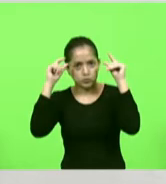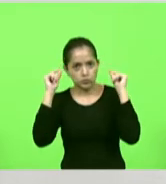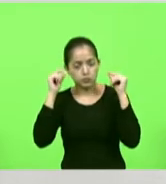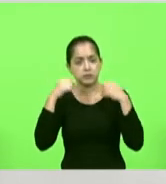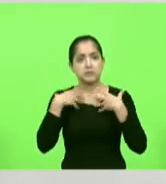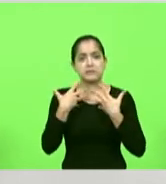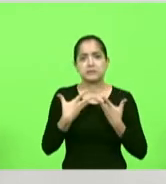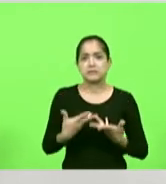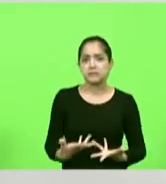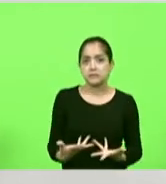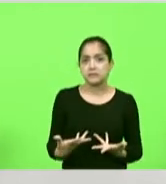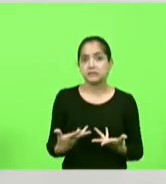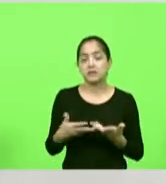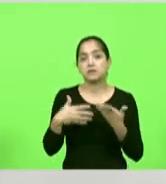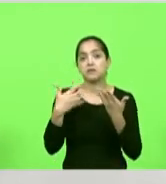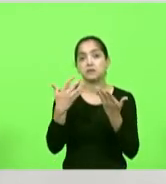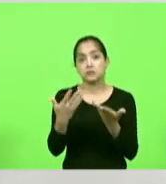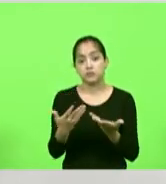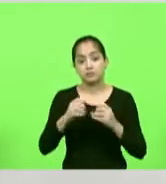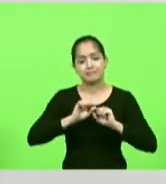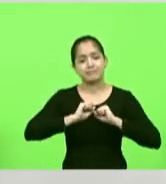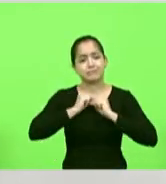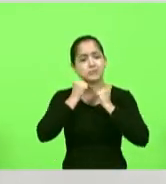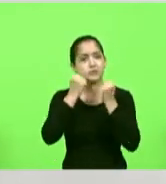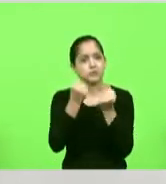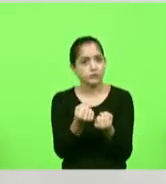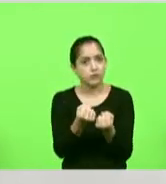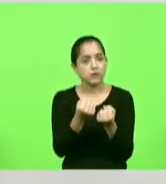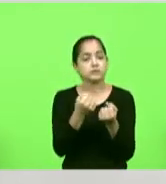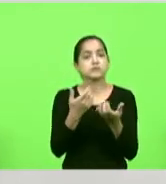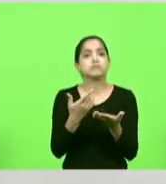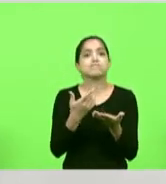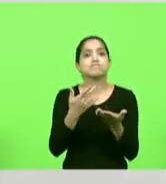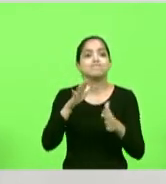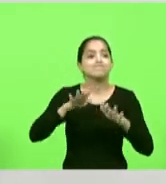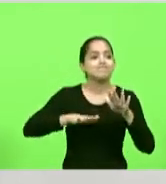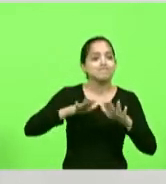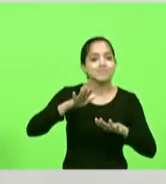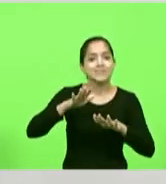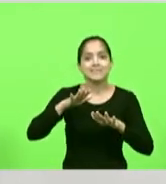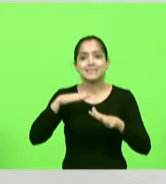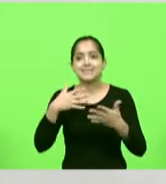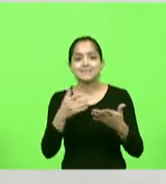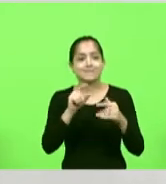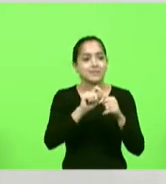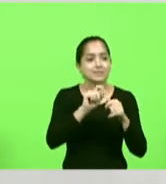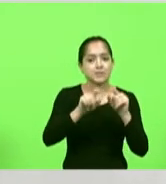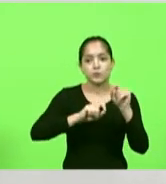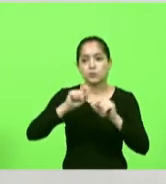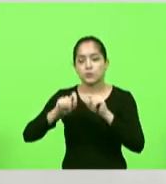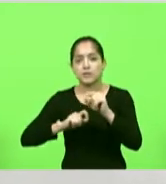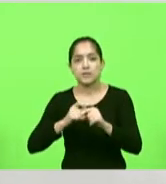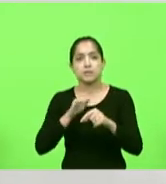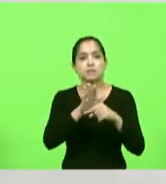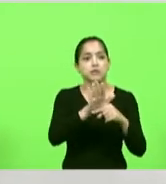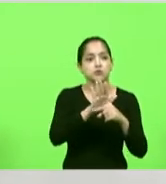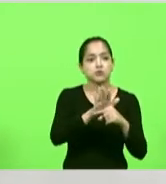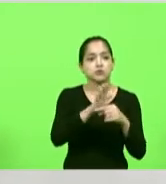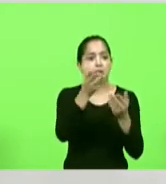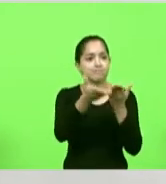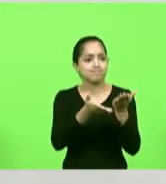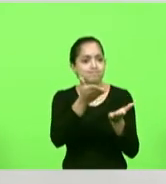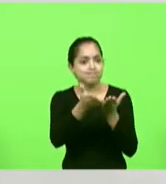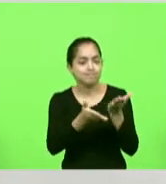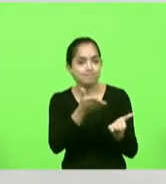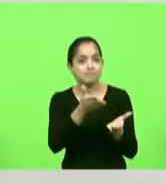cansados e que muitas vezes não sabem o que fazer para atender o paciente sendo que